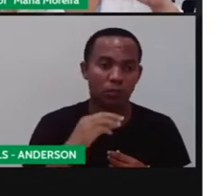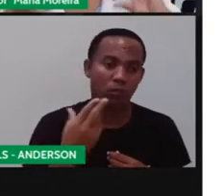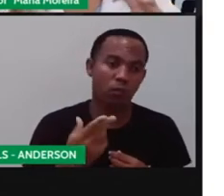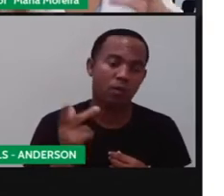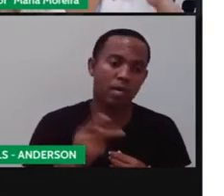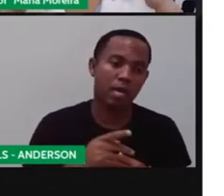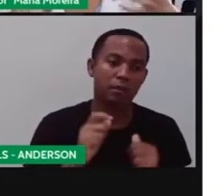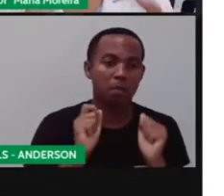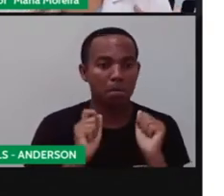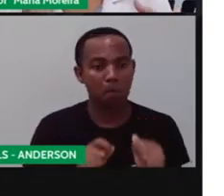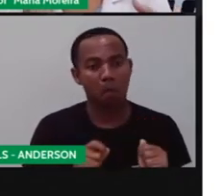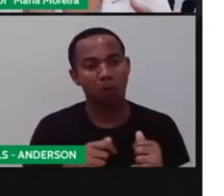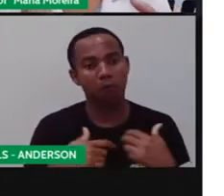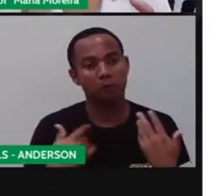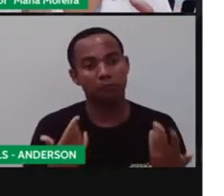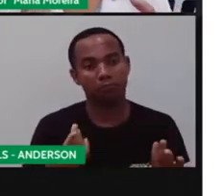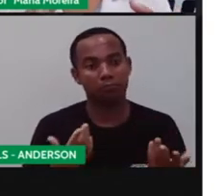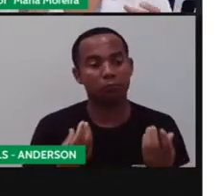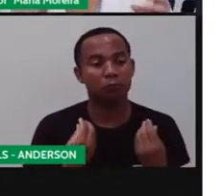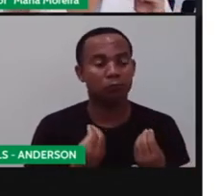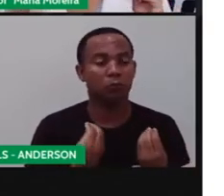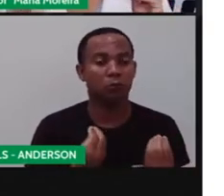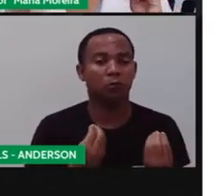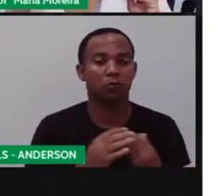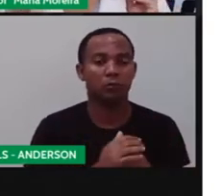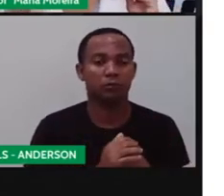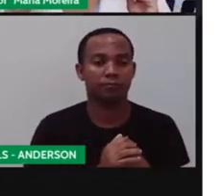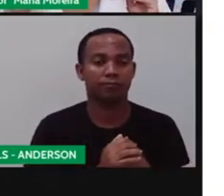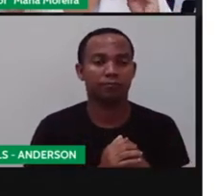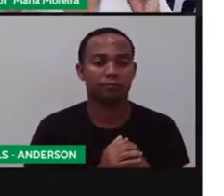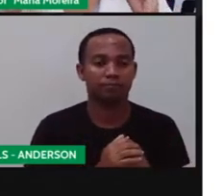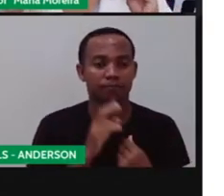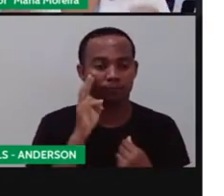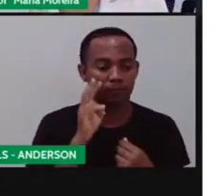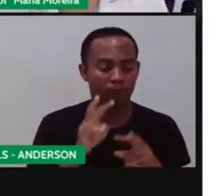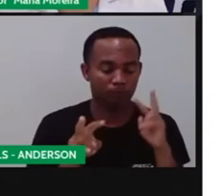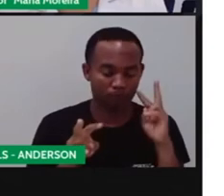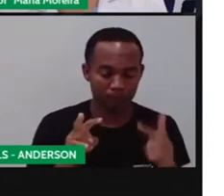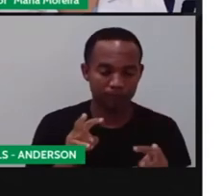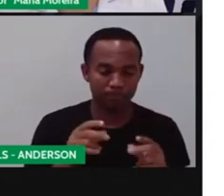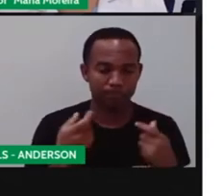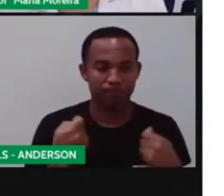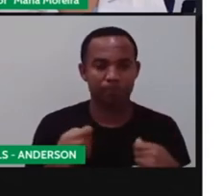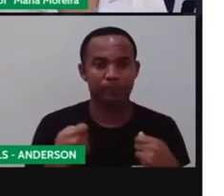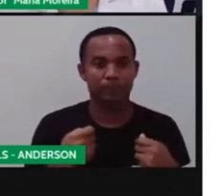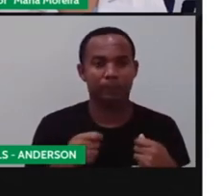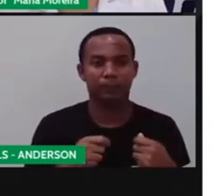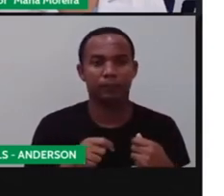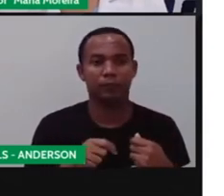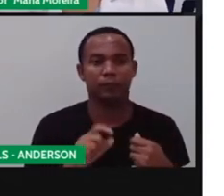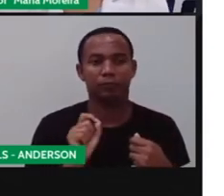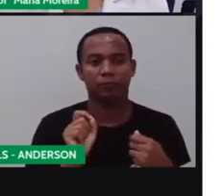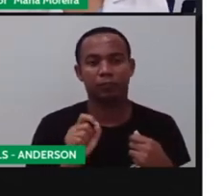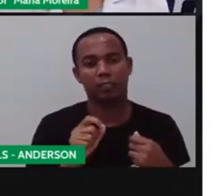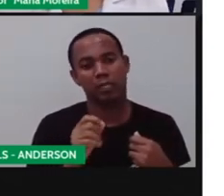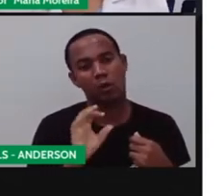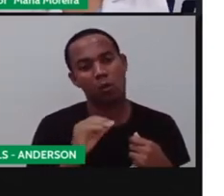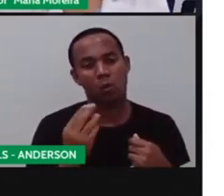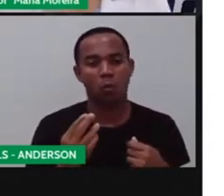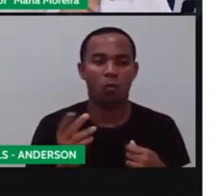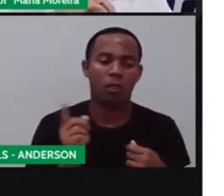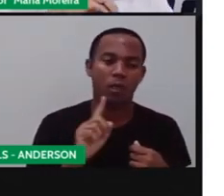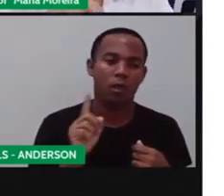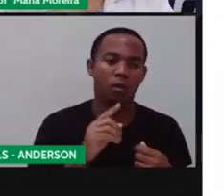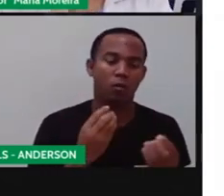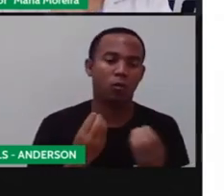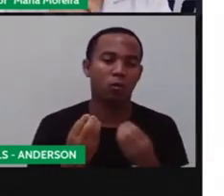errado, o que pode, o que não pode, né? E do que, de fato, assim, olha, eu preciso, de fato, disso ou eu não preciso?